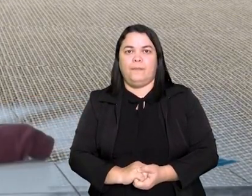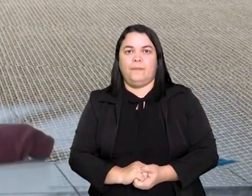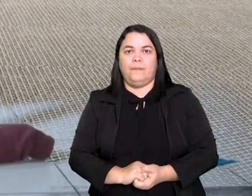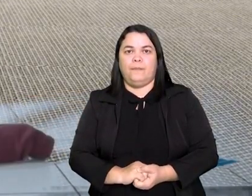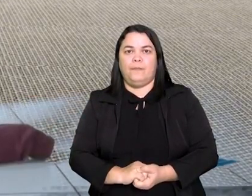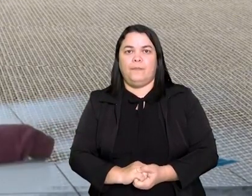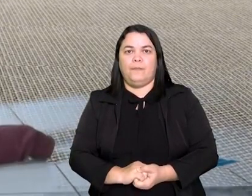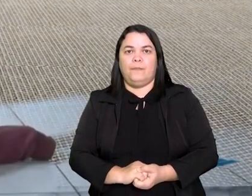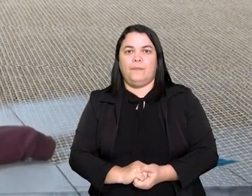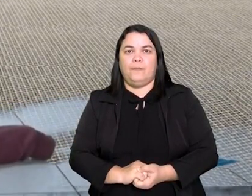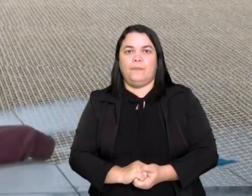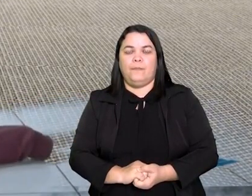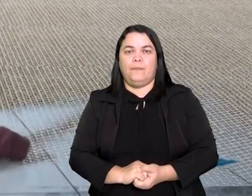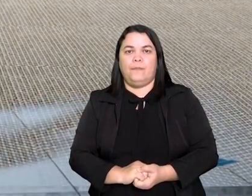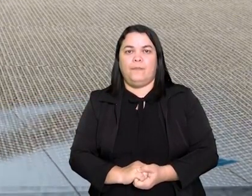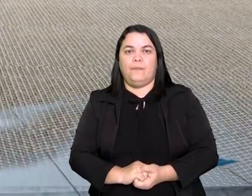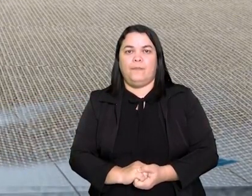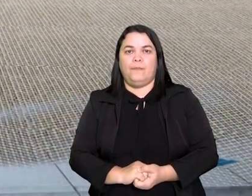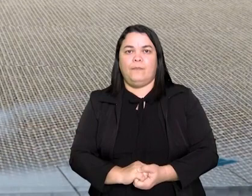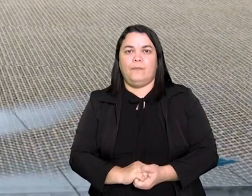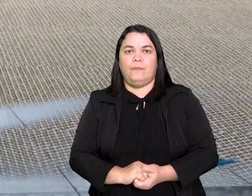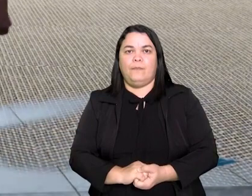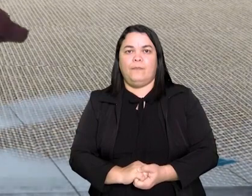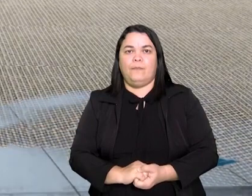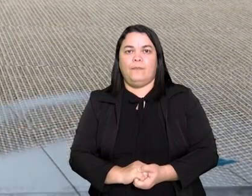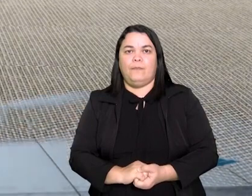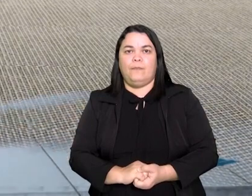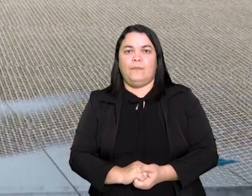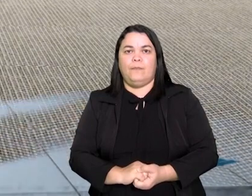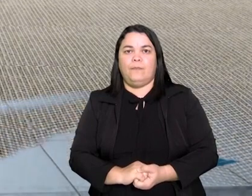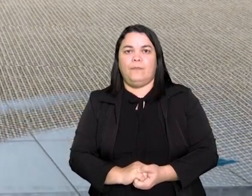Um lado e do outro.